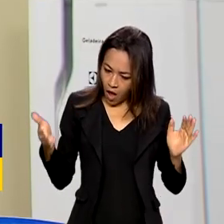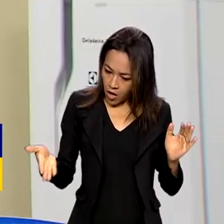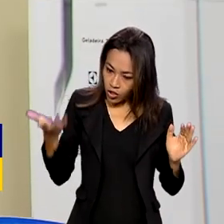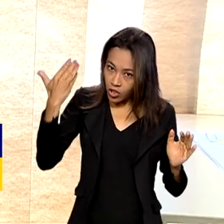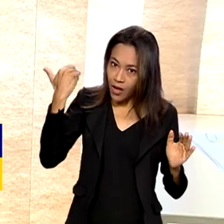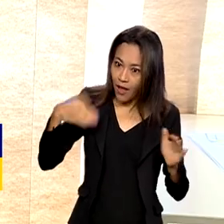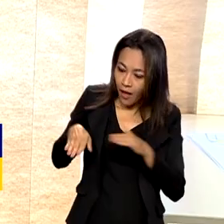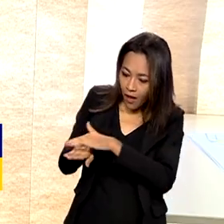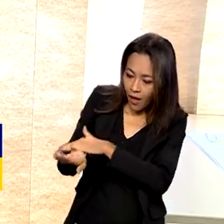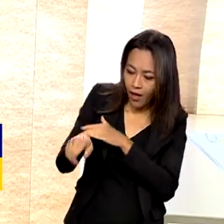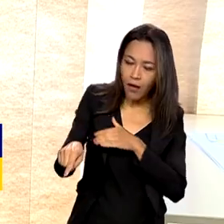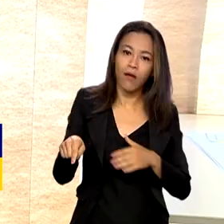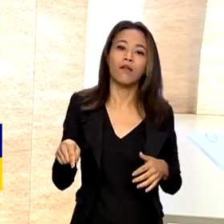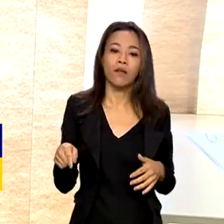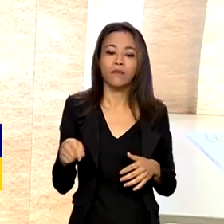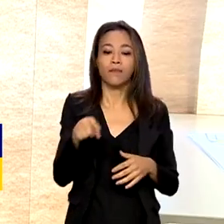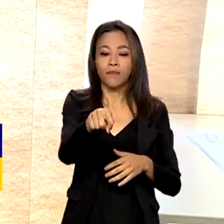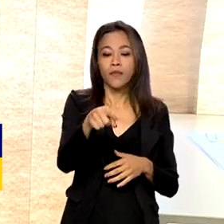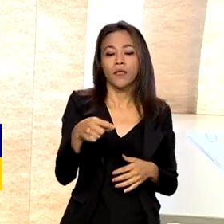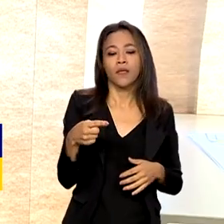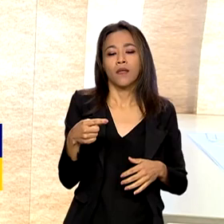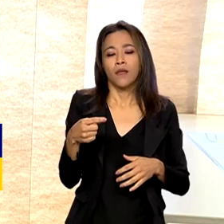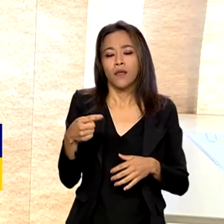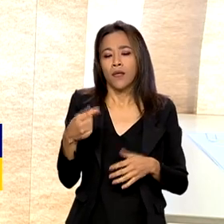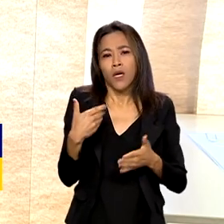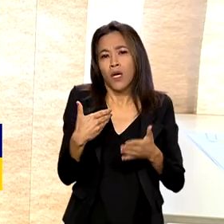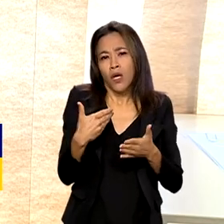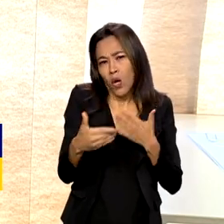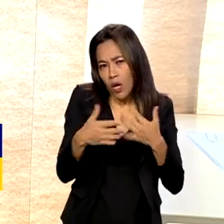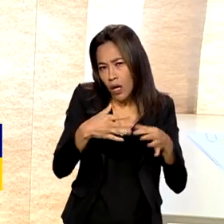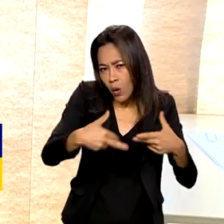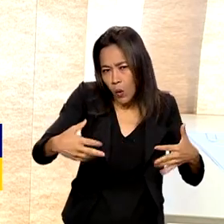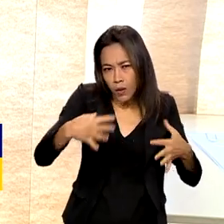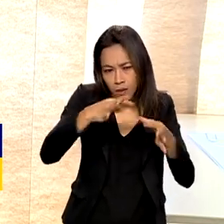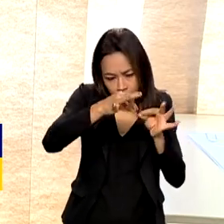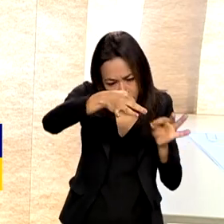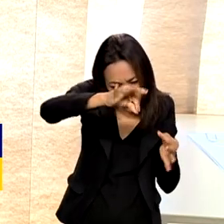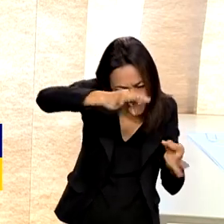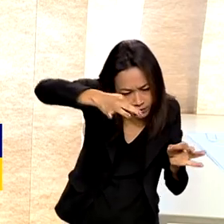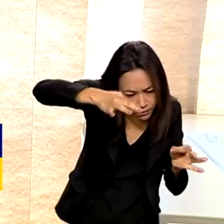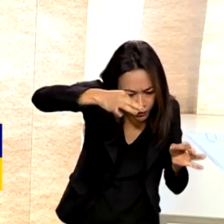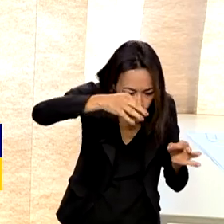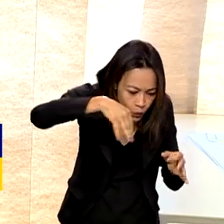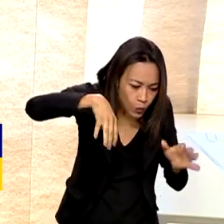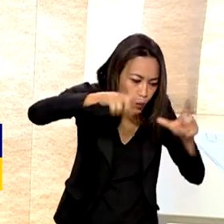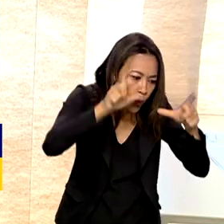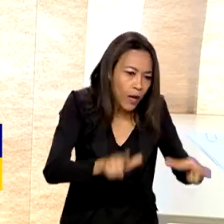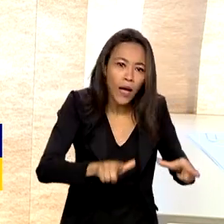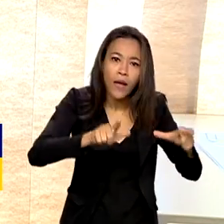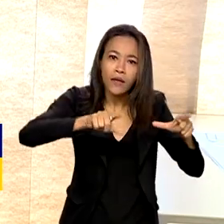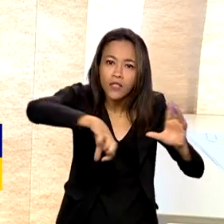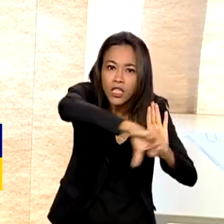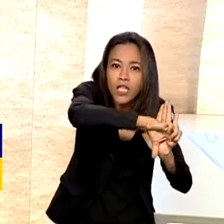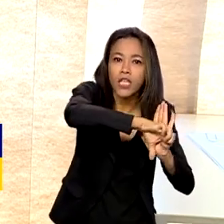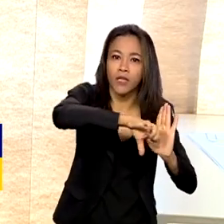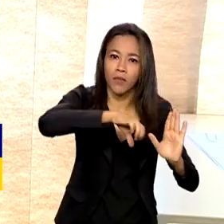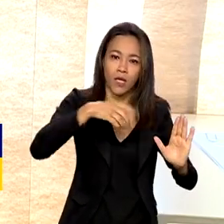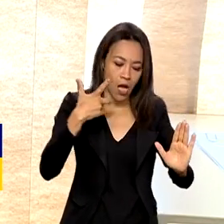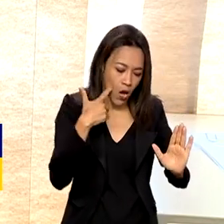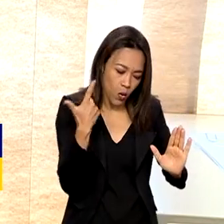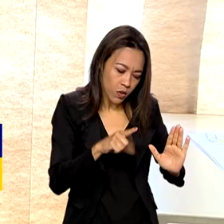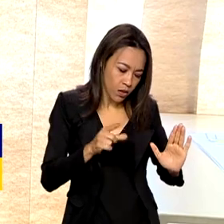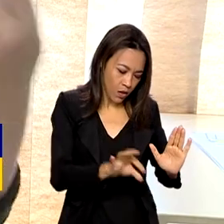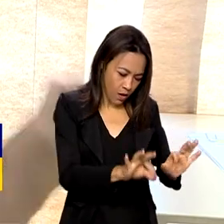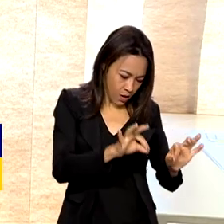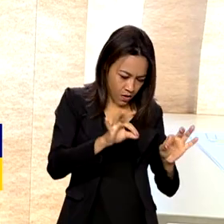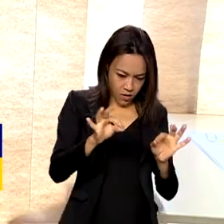armazenado. A partir de um vestígio de DNA que eu achei no local de crime, eu consigo checar se